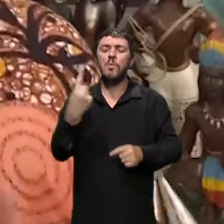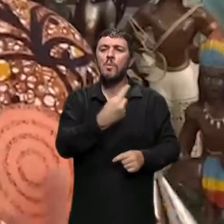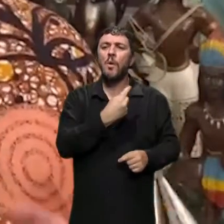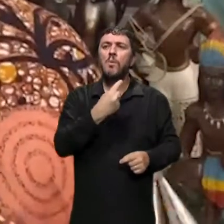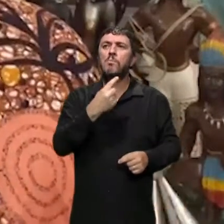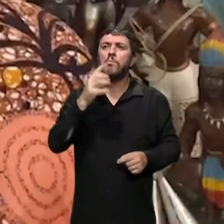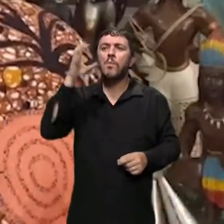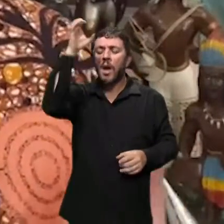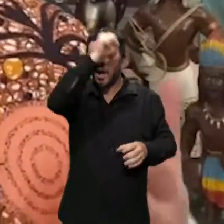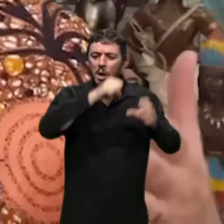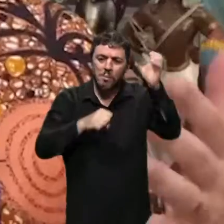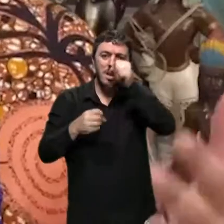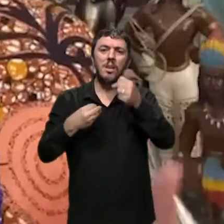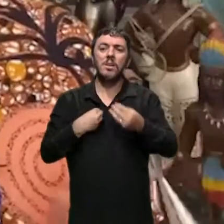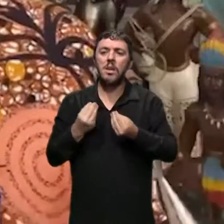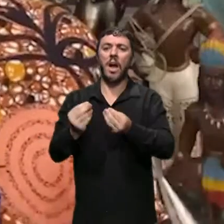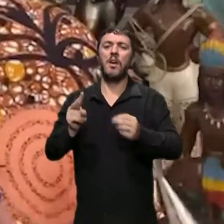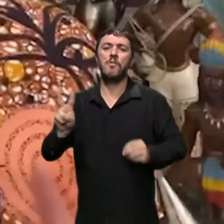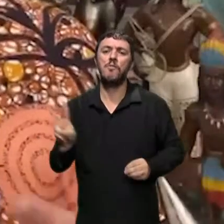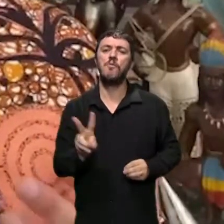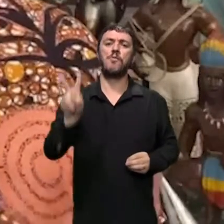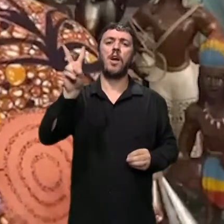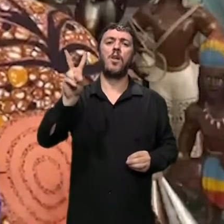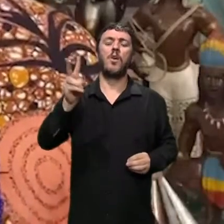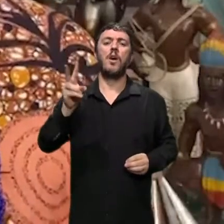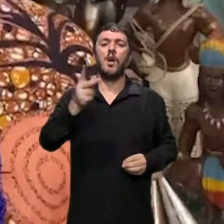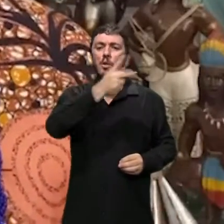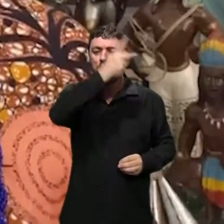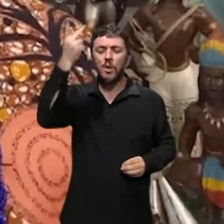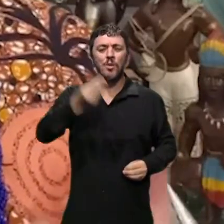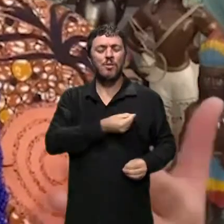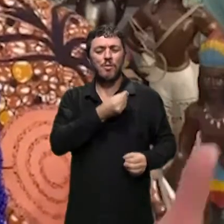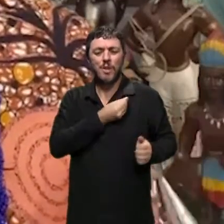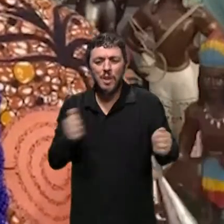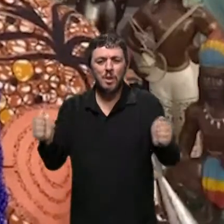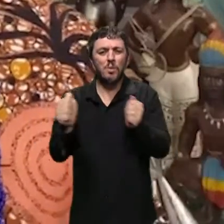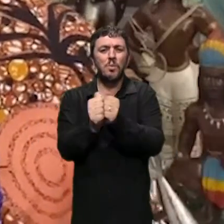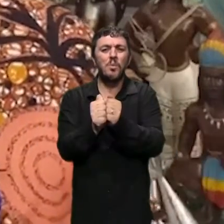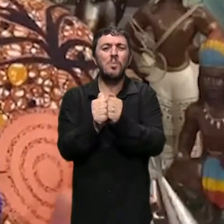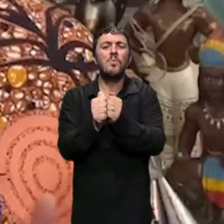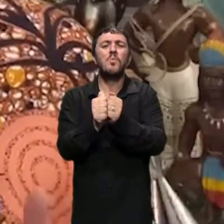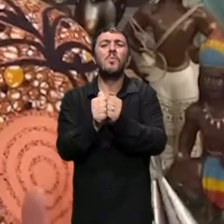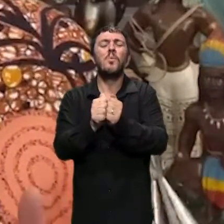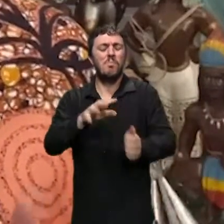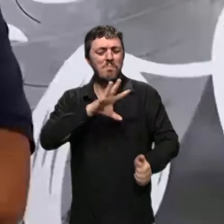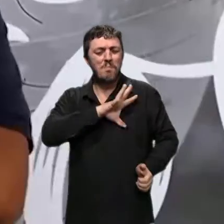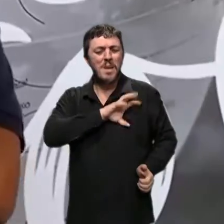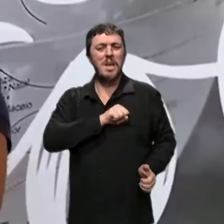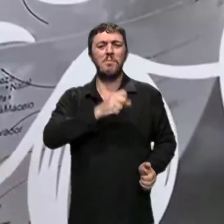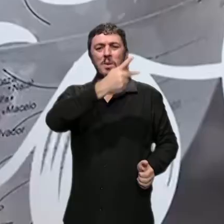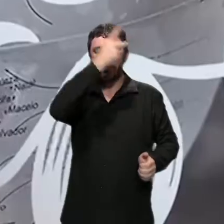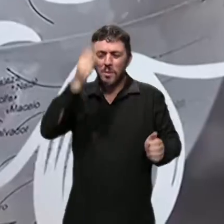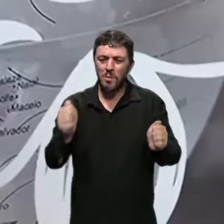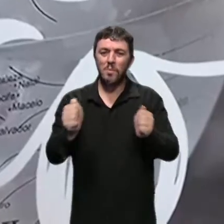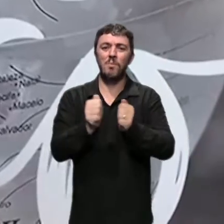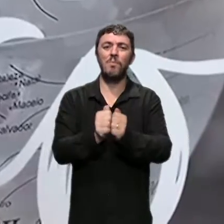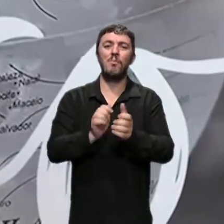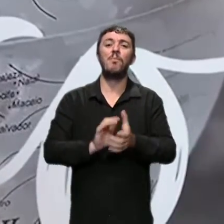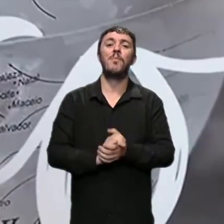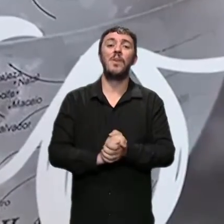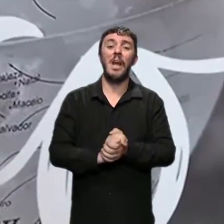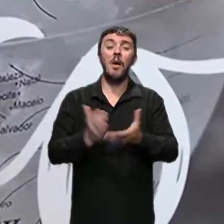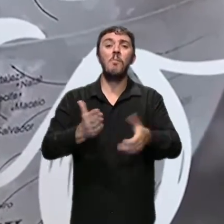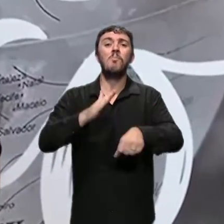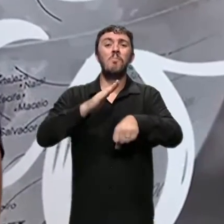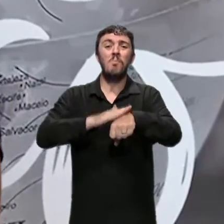Valorizar mais as pessoas que estão ao nosso redor, as pessoas que a gente ama, tentar ficar mais junto de quem a gente quer. Depois de passarmos um